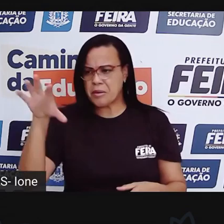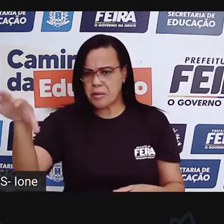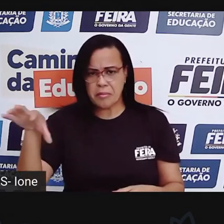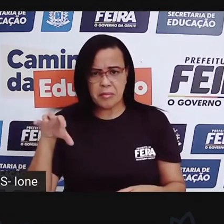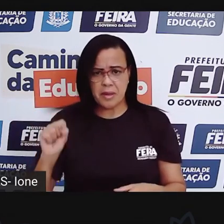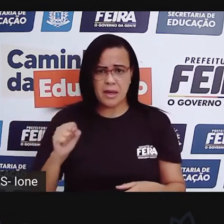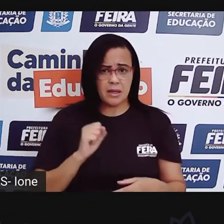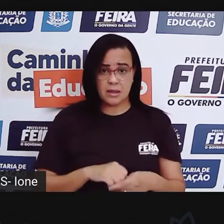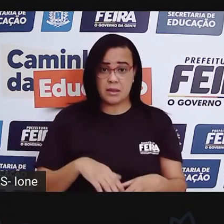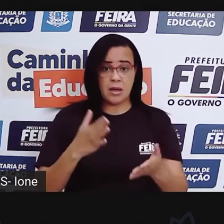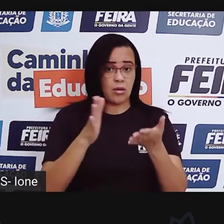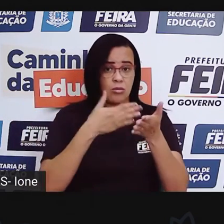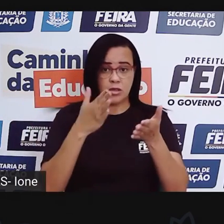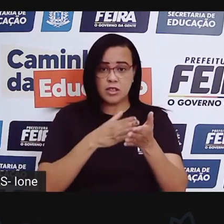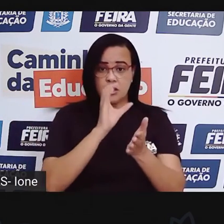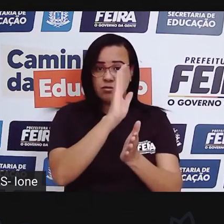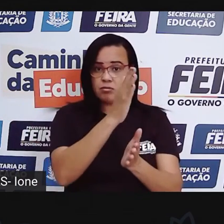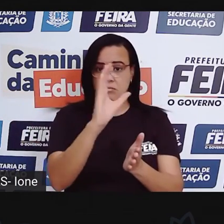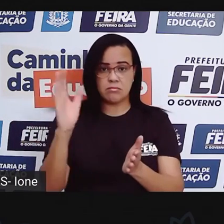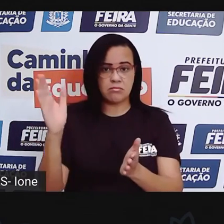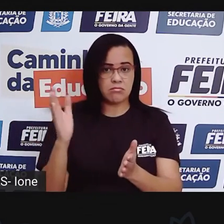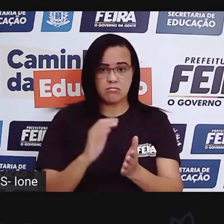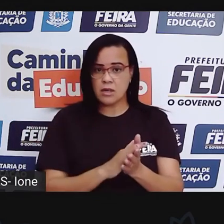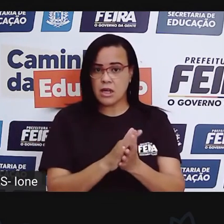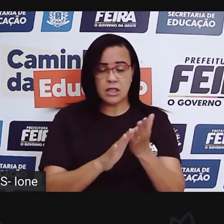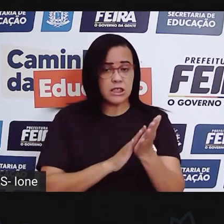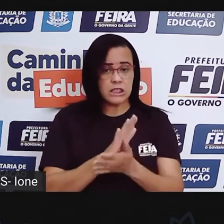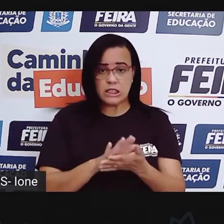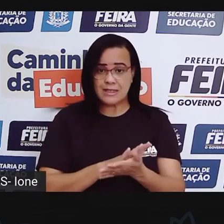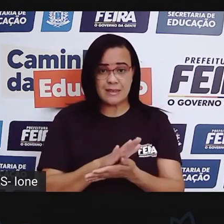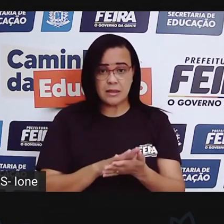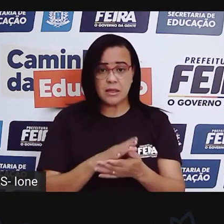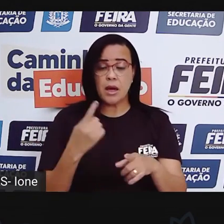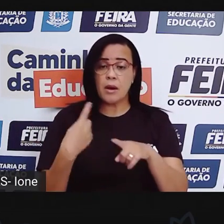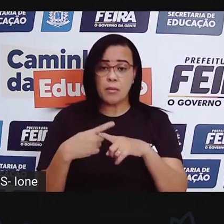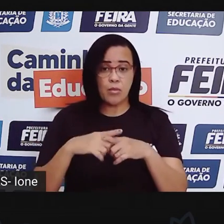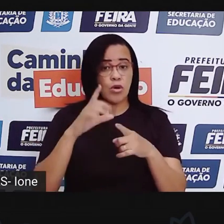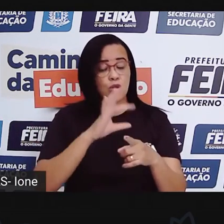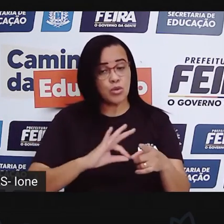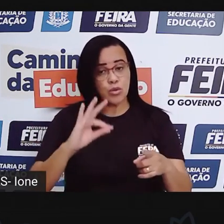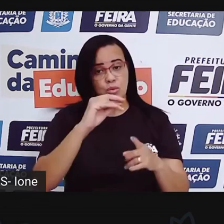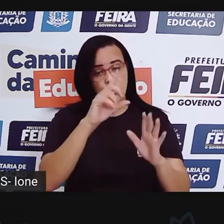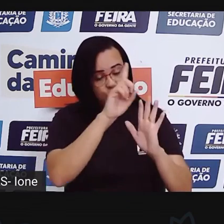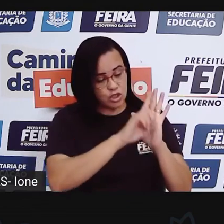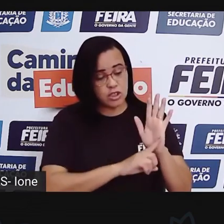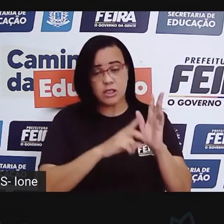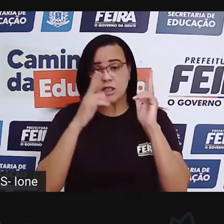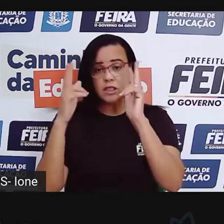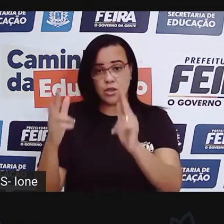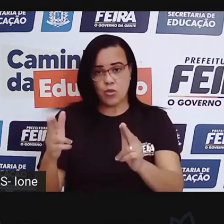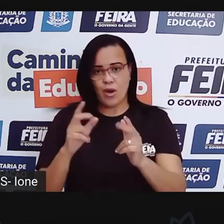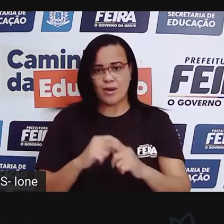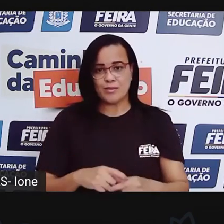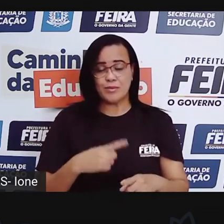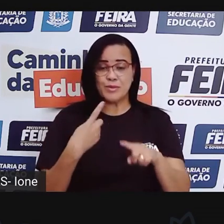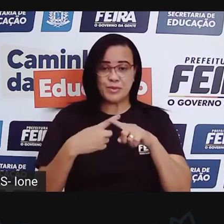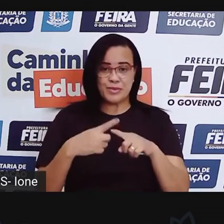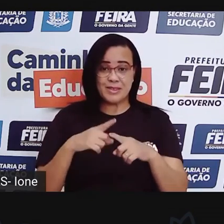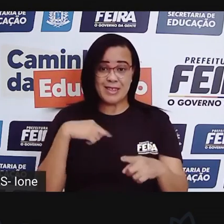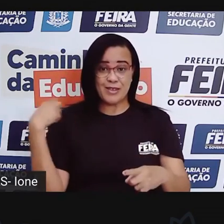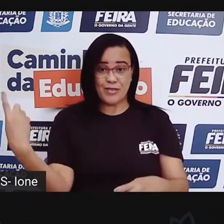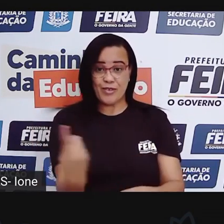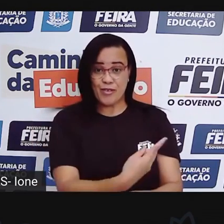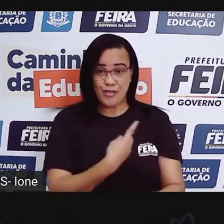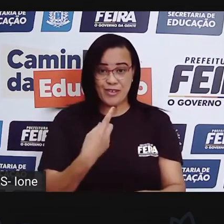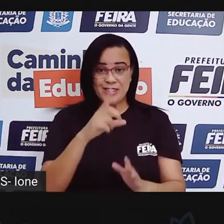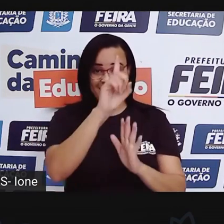biblioteca, não pode, né? Porque todas têm o mesmo direito. Igual nós, todos nós aqui em sociedade, todos nós temos o